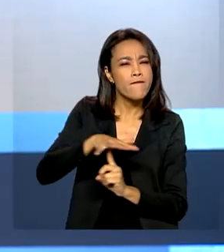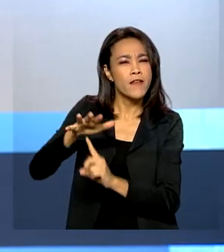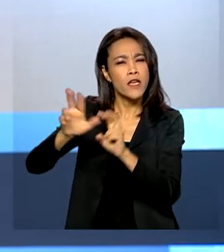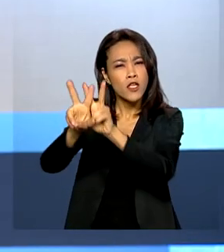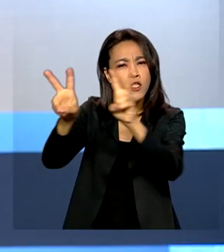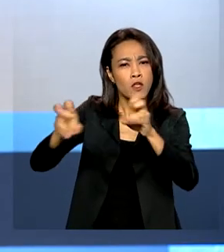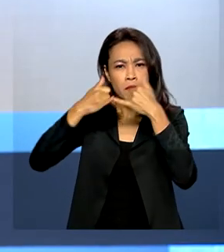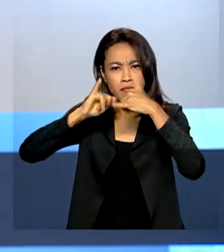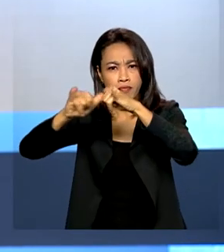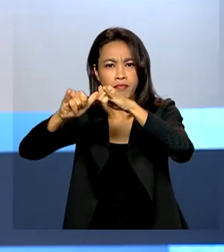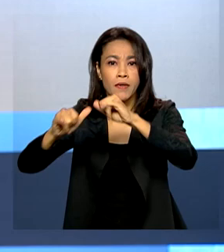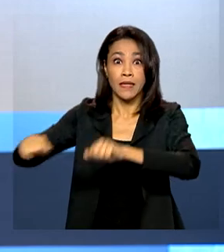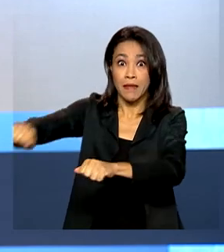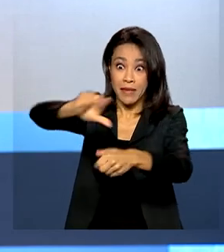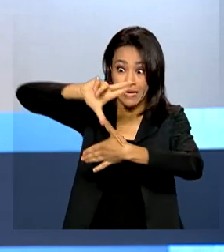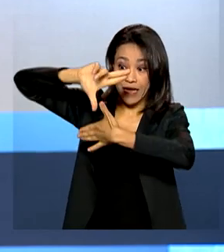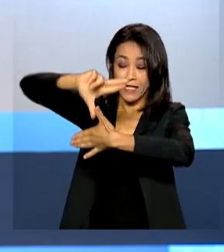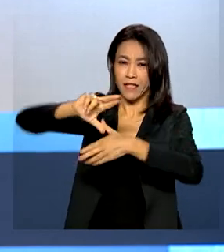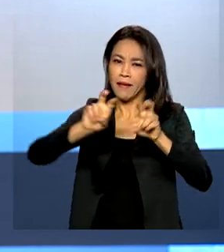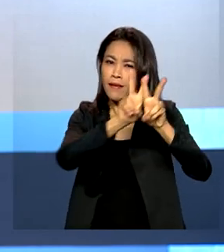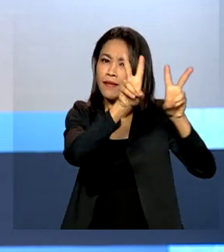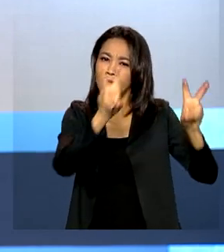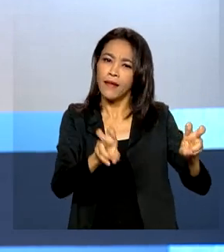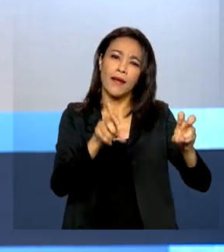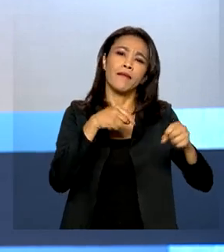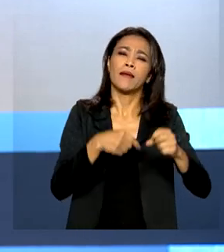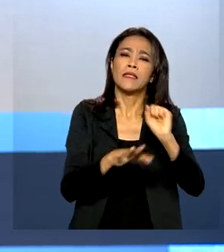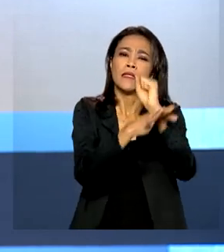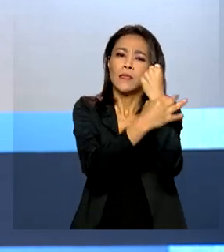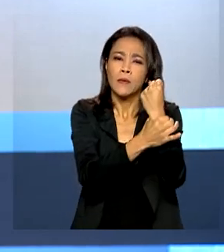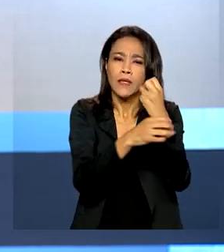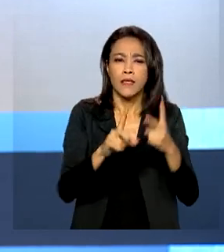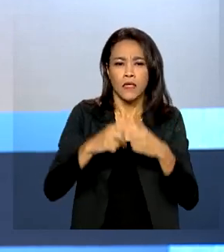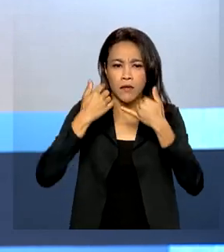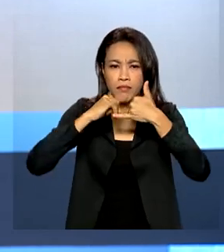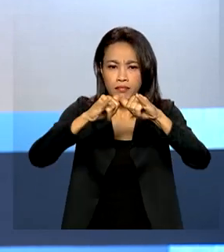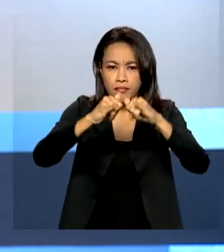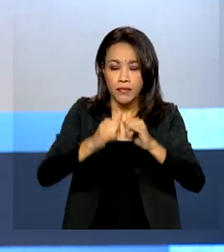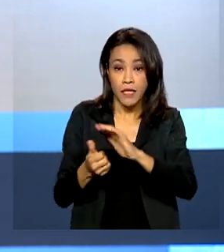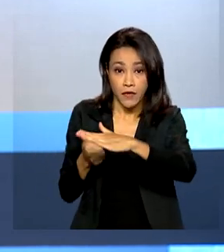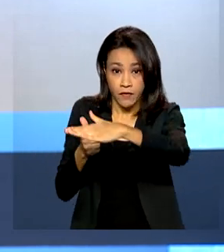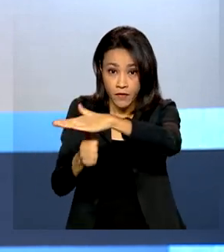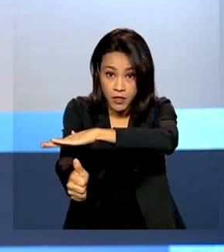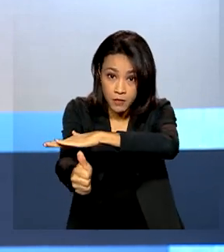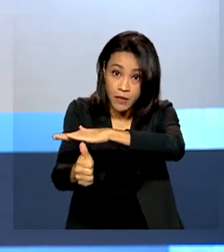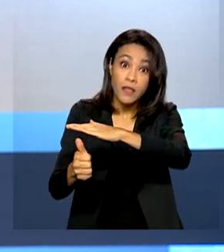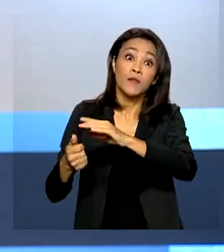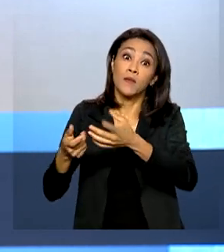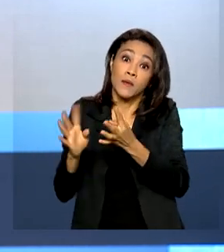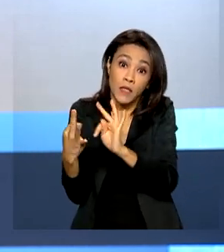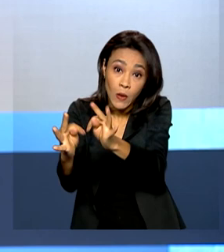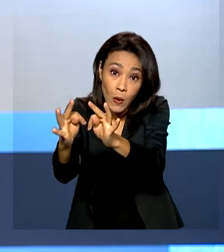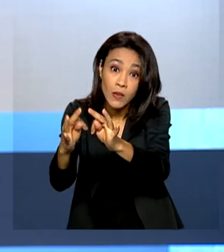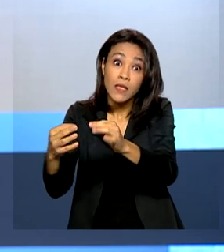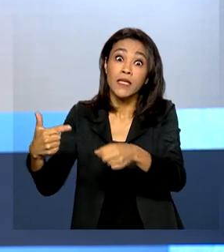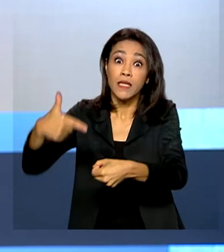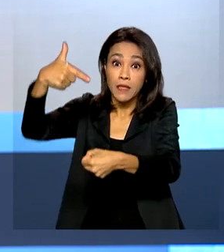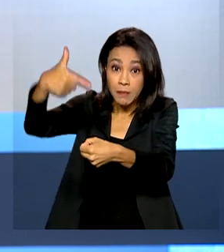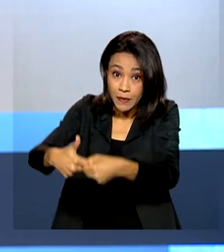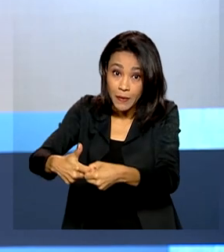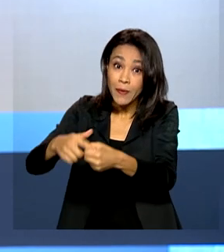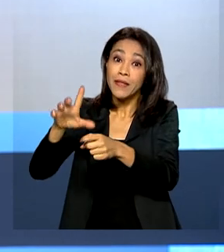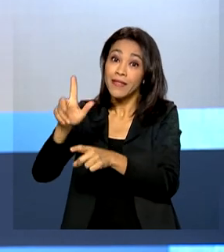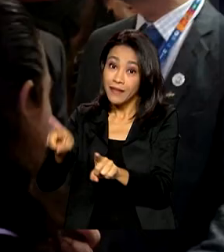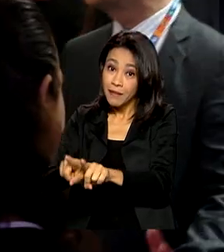Em debate, segurança energética, investimento em tecnologia e expansão das áreas de exploração de petróleo e gás